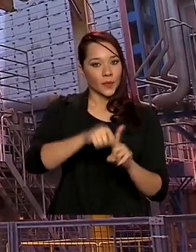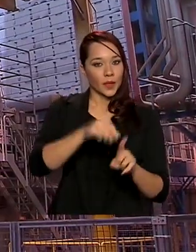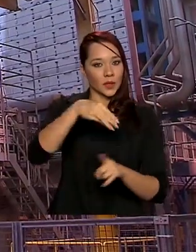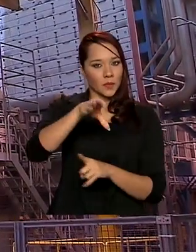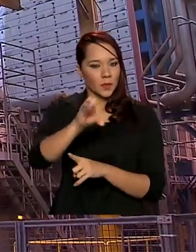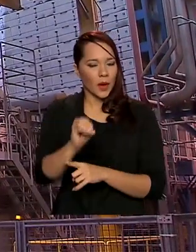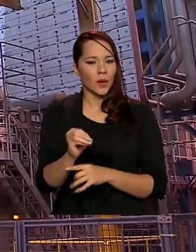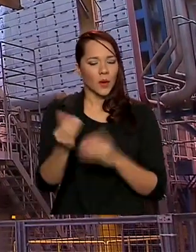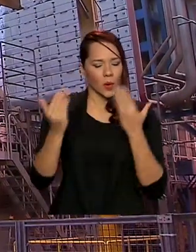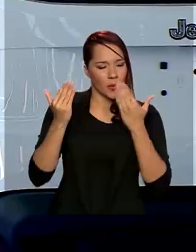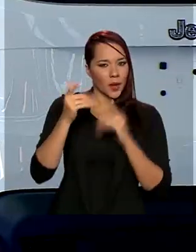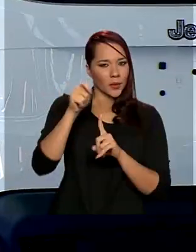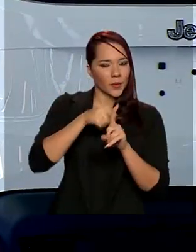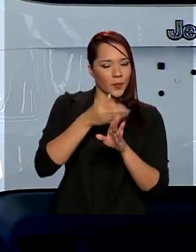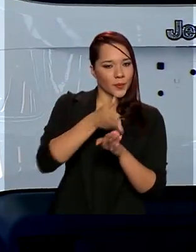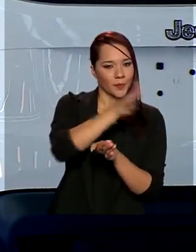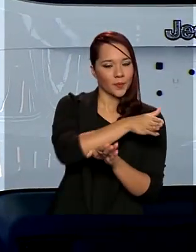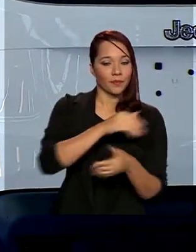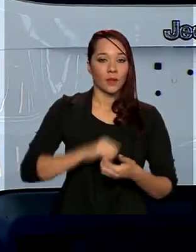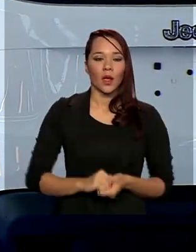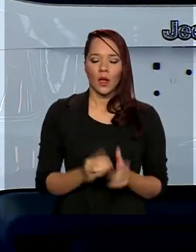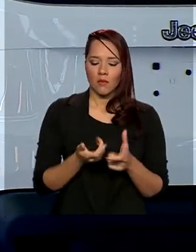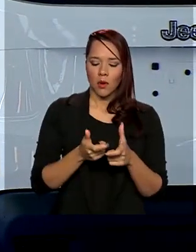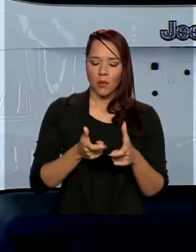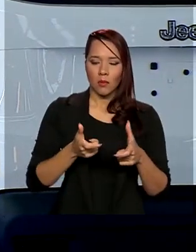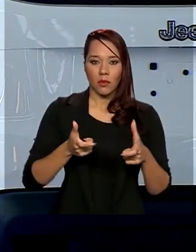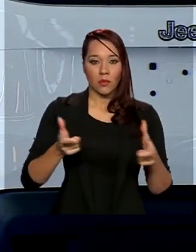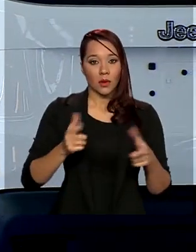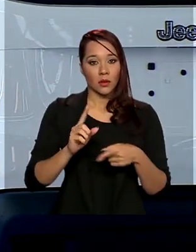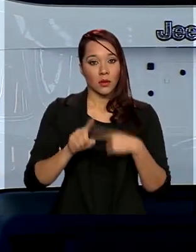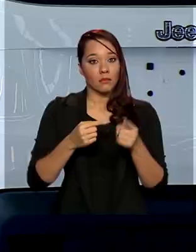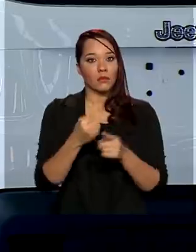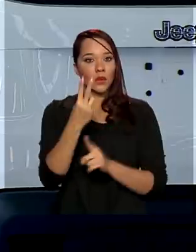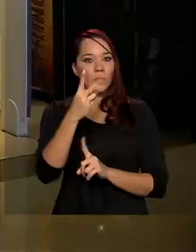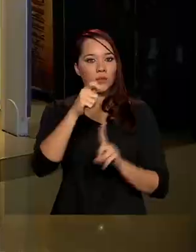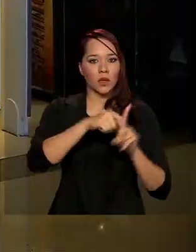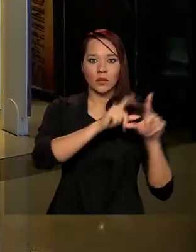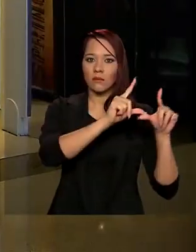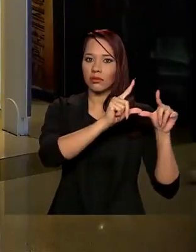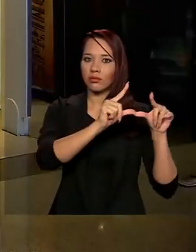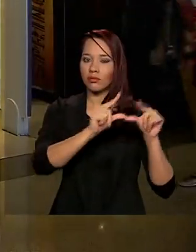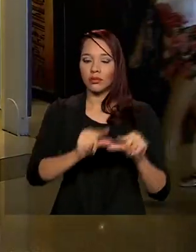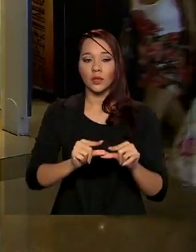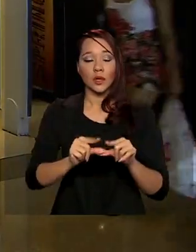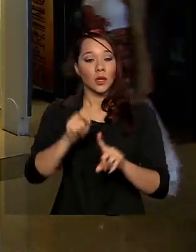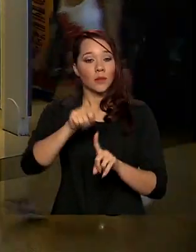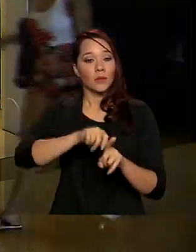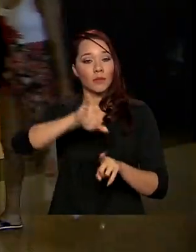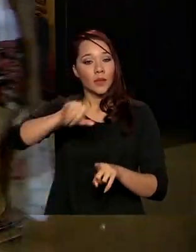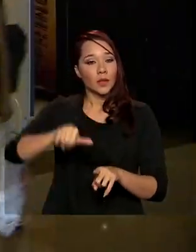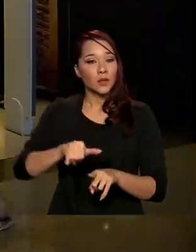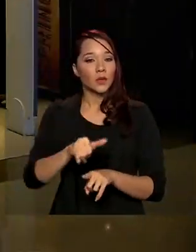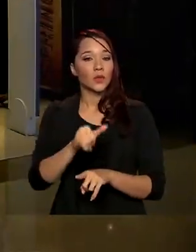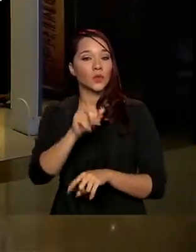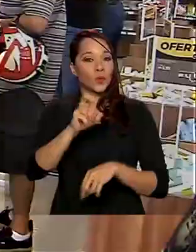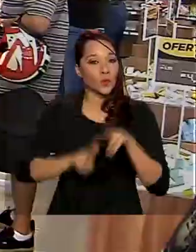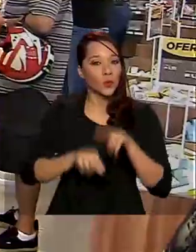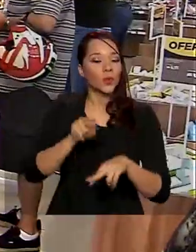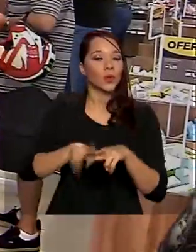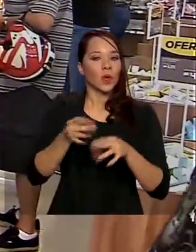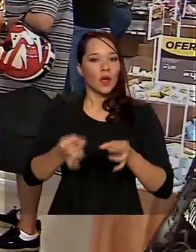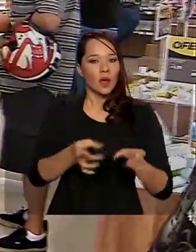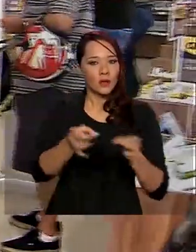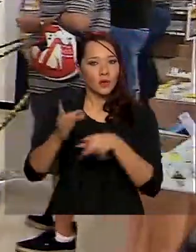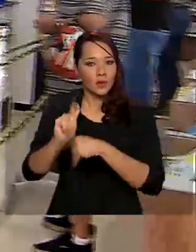comparação com o mês anterior. O crescimento veio após dois meses de queda. Já no mês de junho, as vendas do comércio